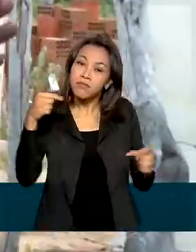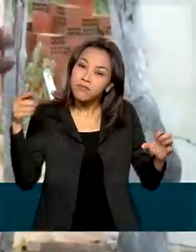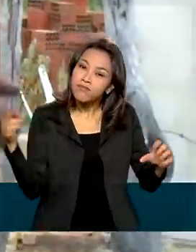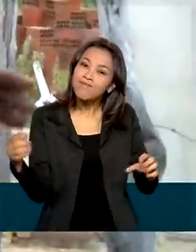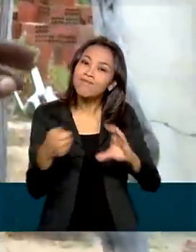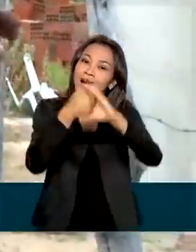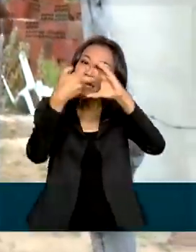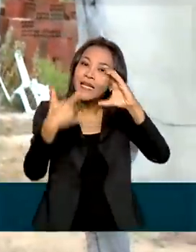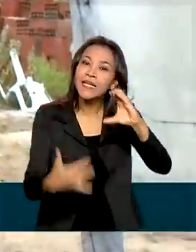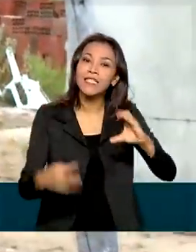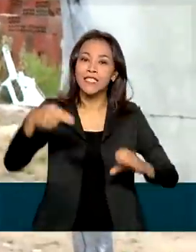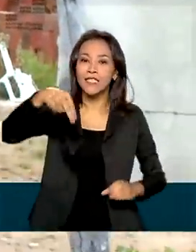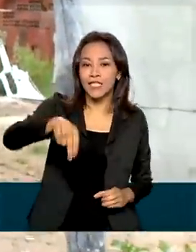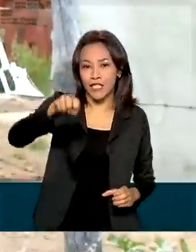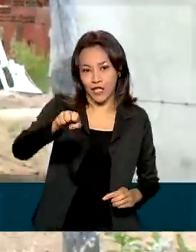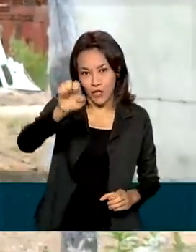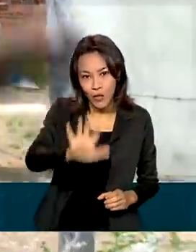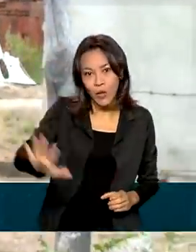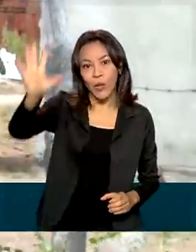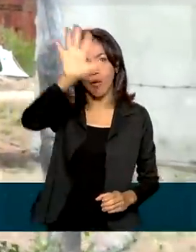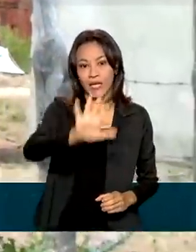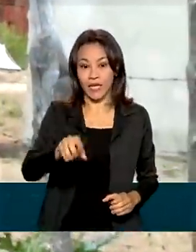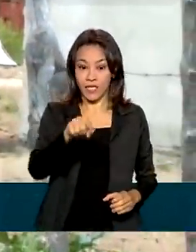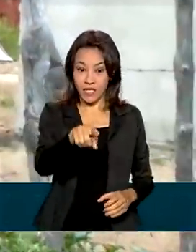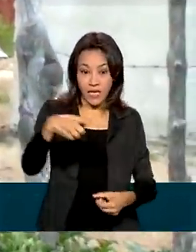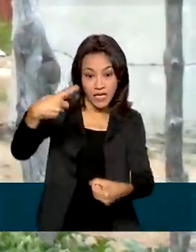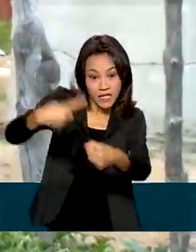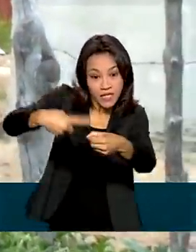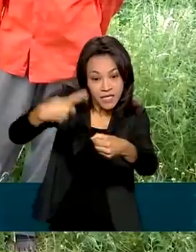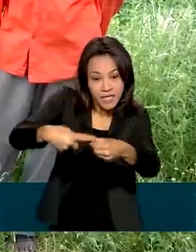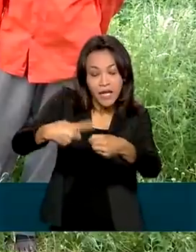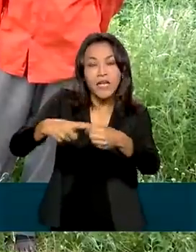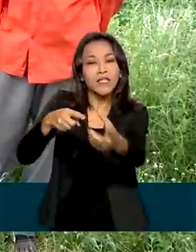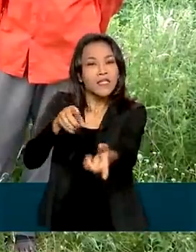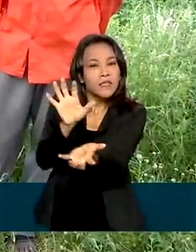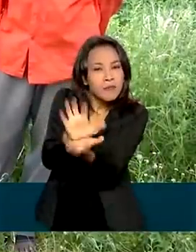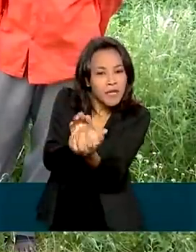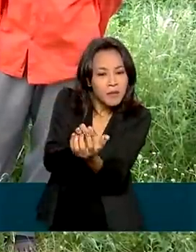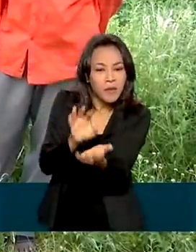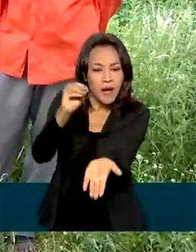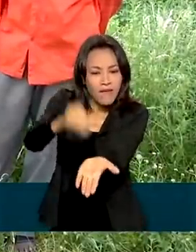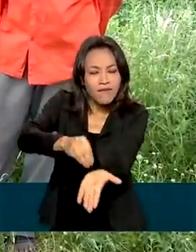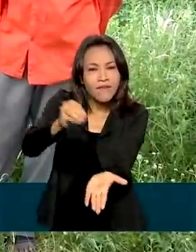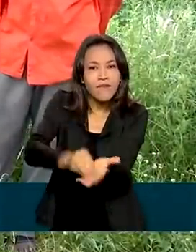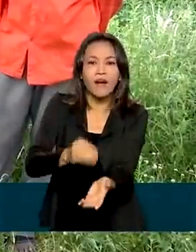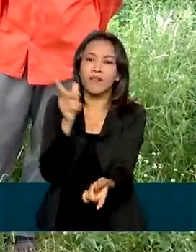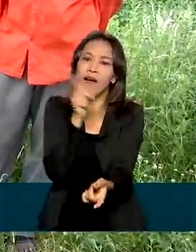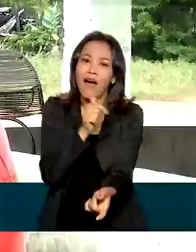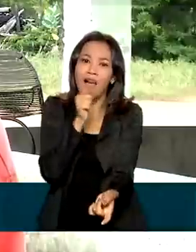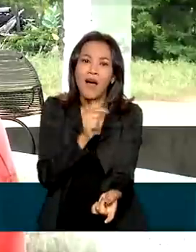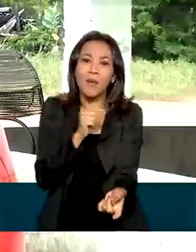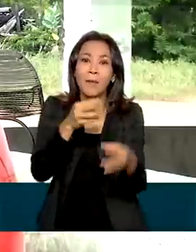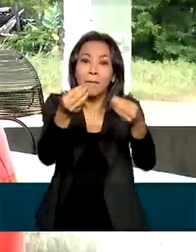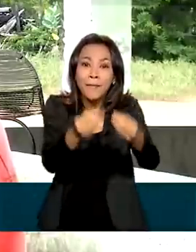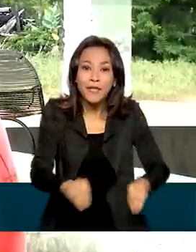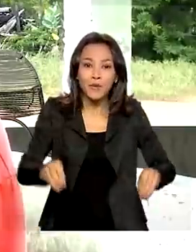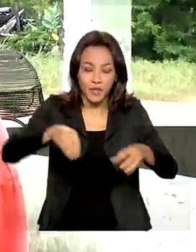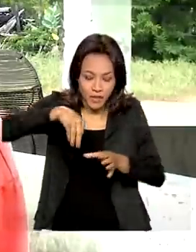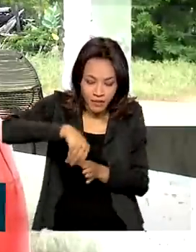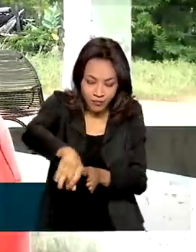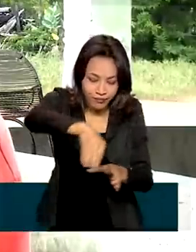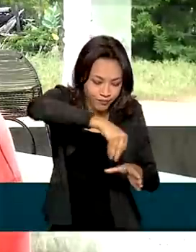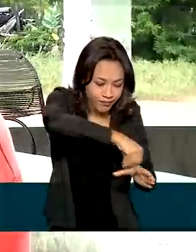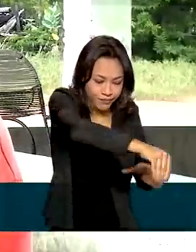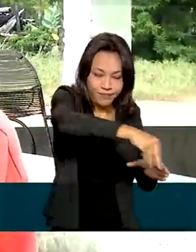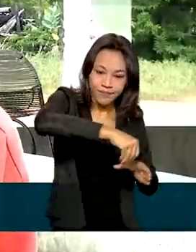Na terra do Seu Antônio, região de Salgueiro, interior pernambucano, a falta d'água prejudica a lavoura. Se nós tivesse água aqui,